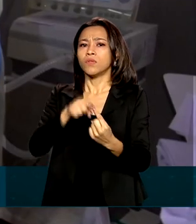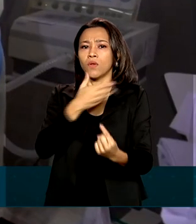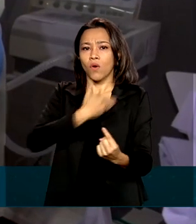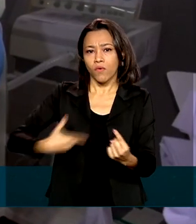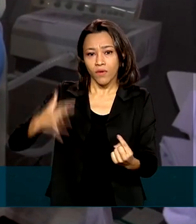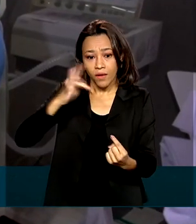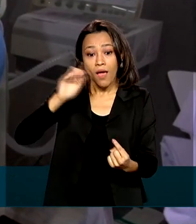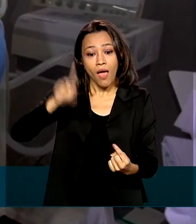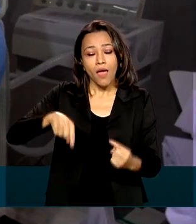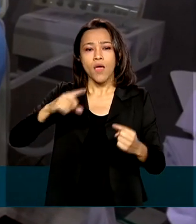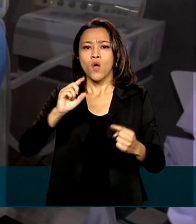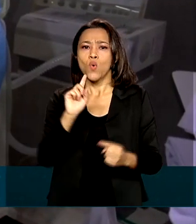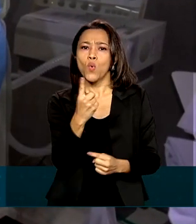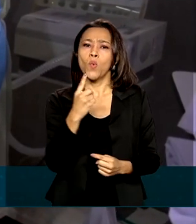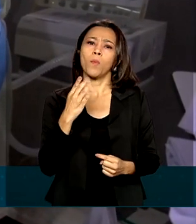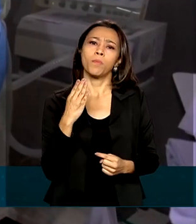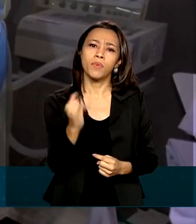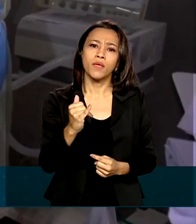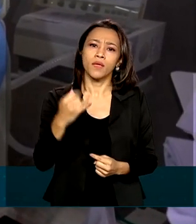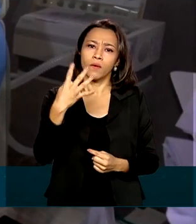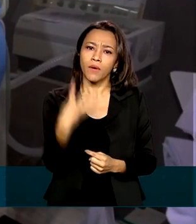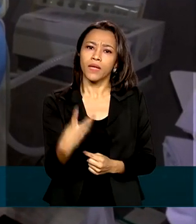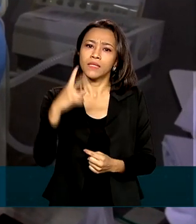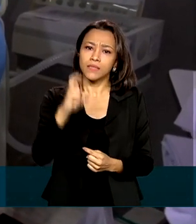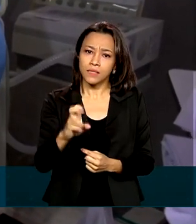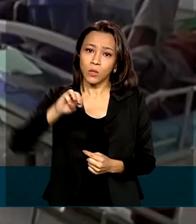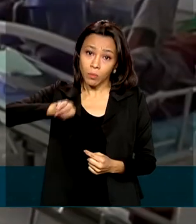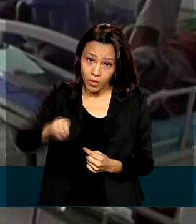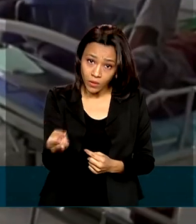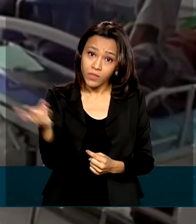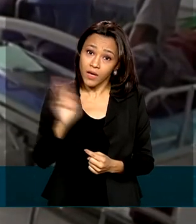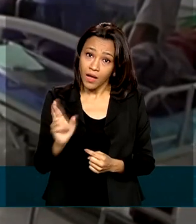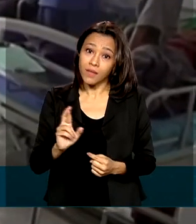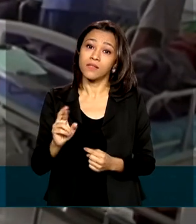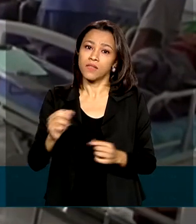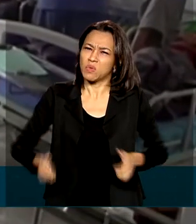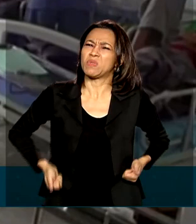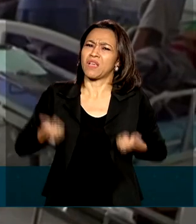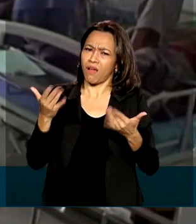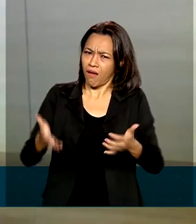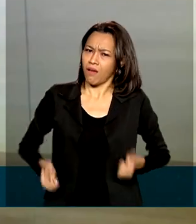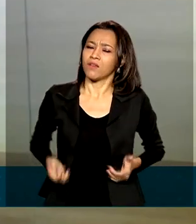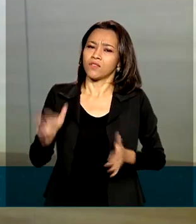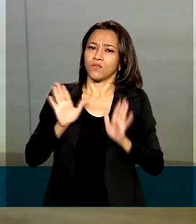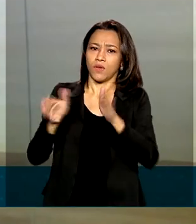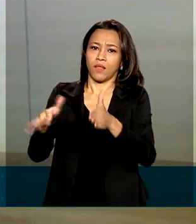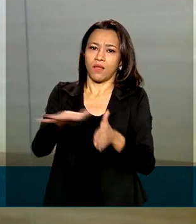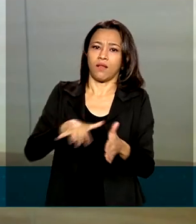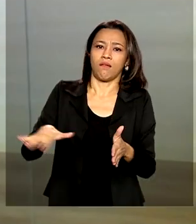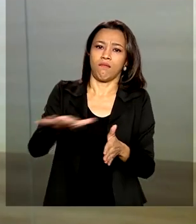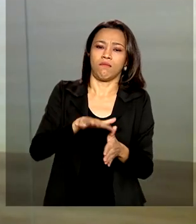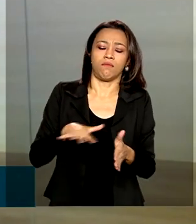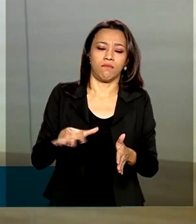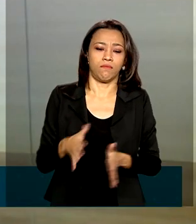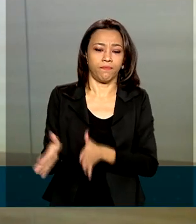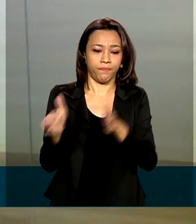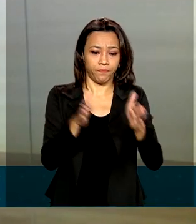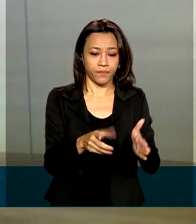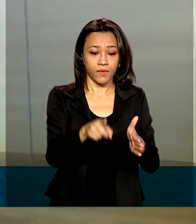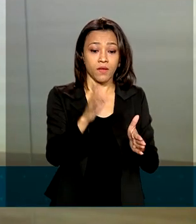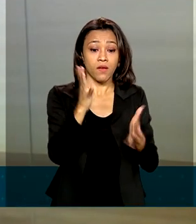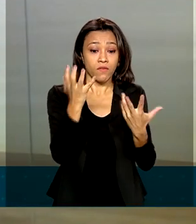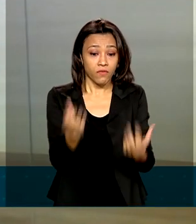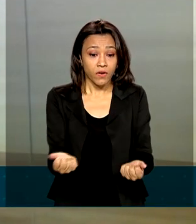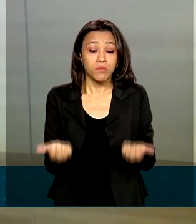mais de 1 bilhão e 45 milhões de reais os gastos anuais com saúde. Vamos dar condições